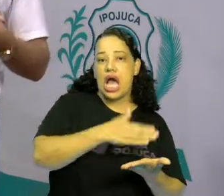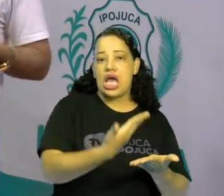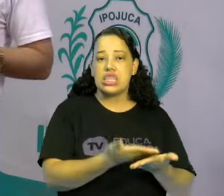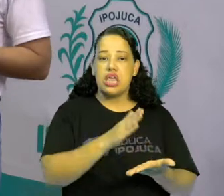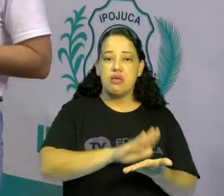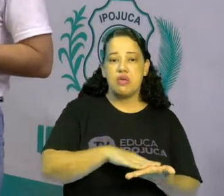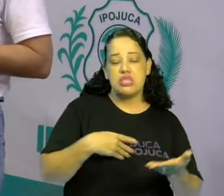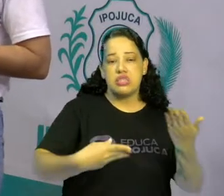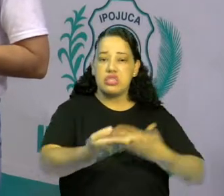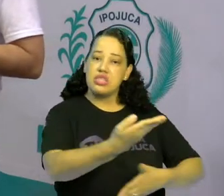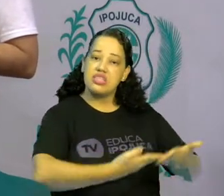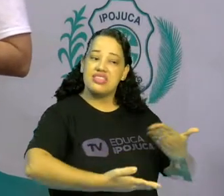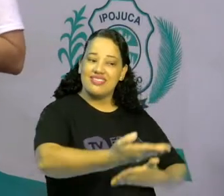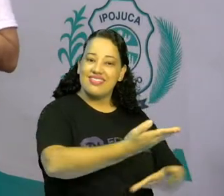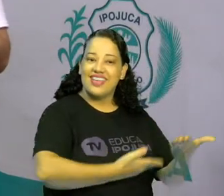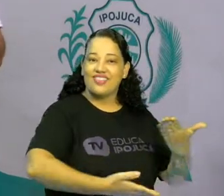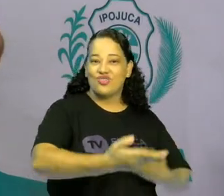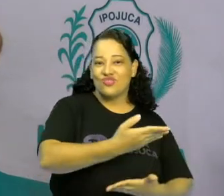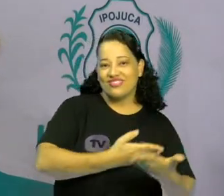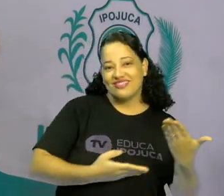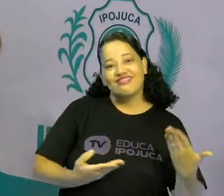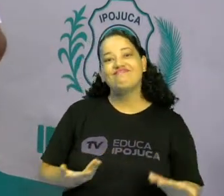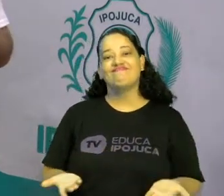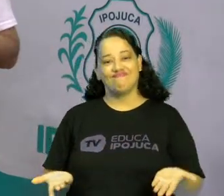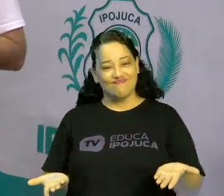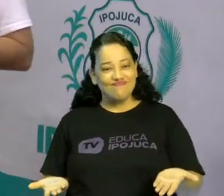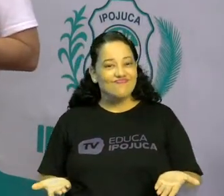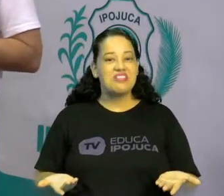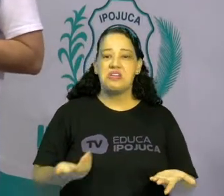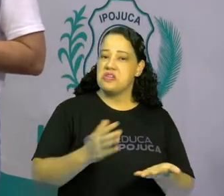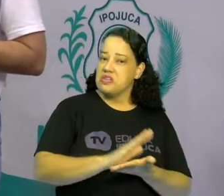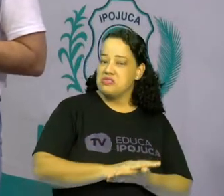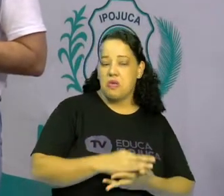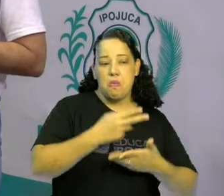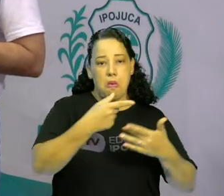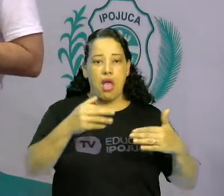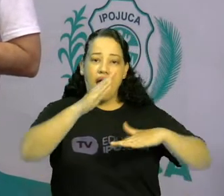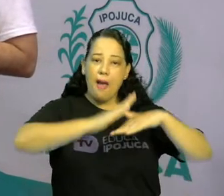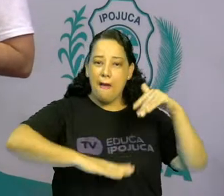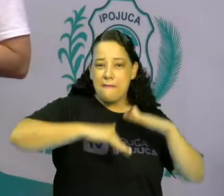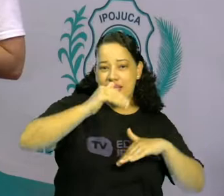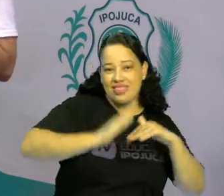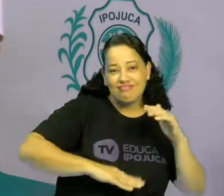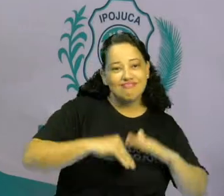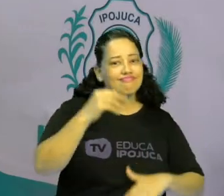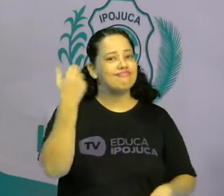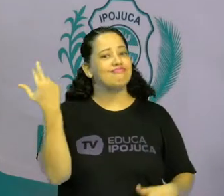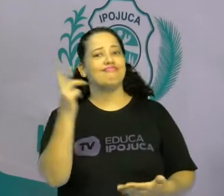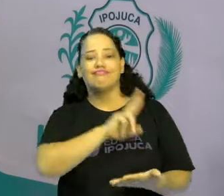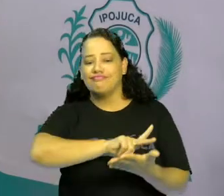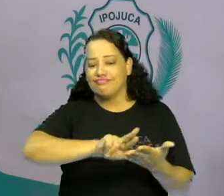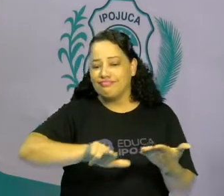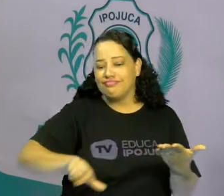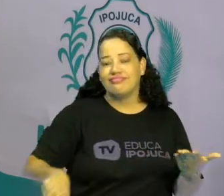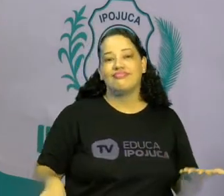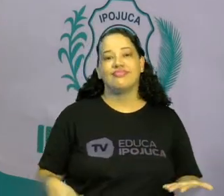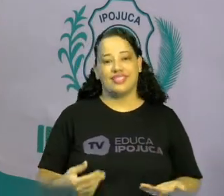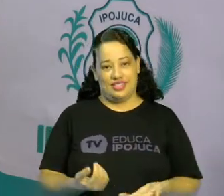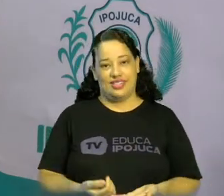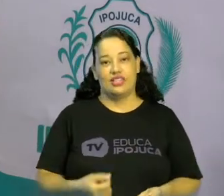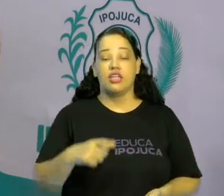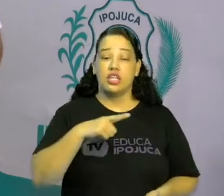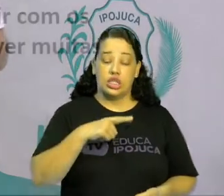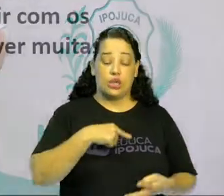interagir, né? E tantas outras habilidades. Nós temos aqui quatro